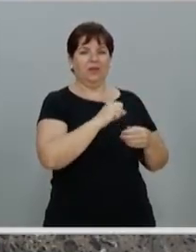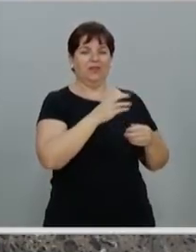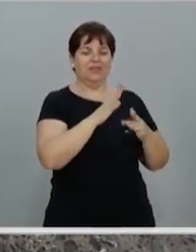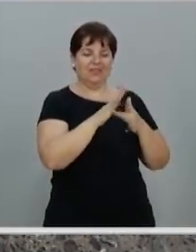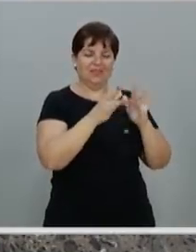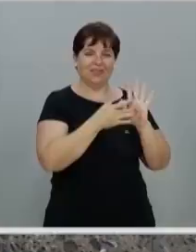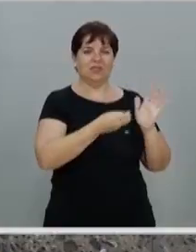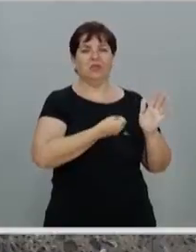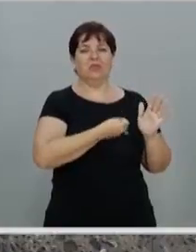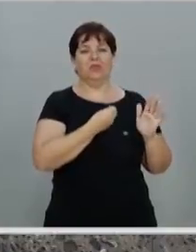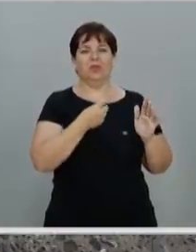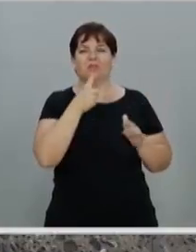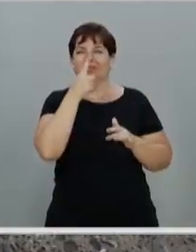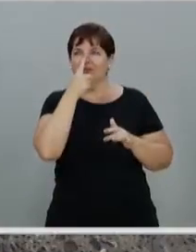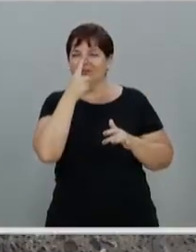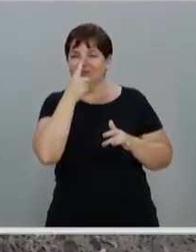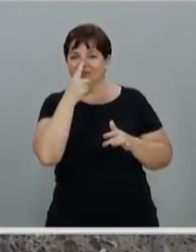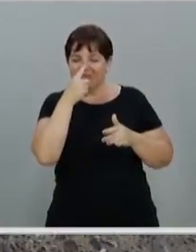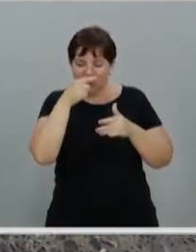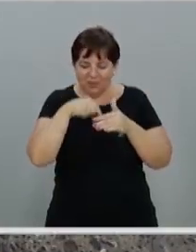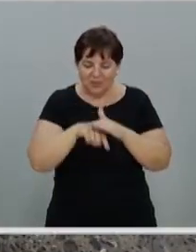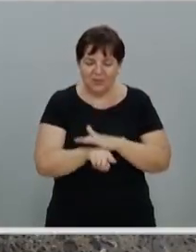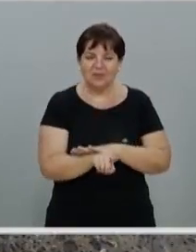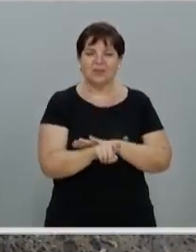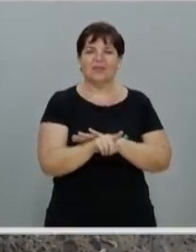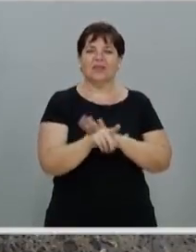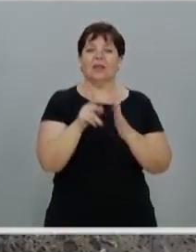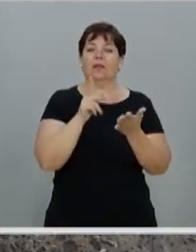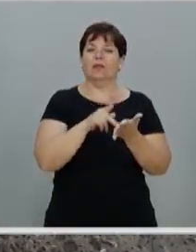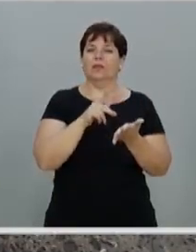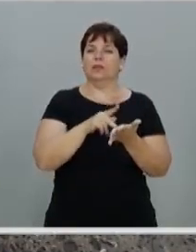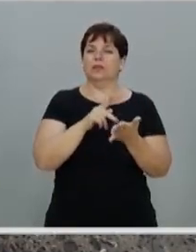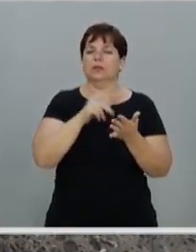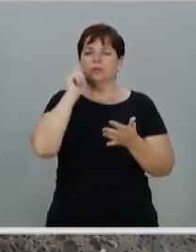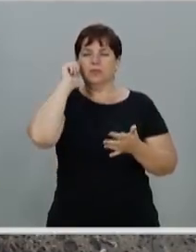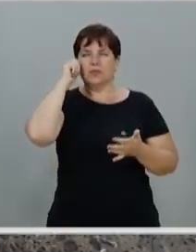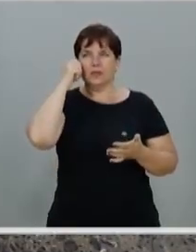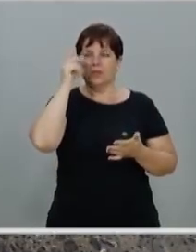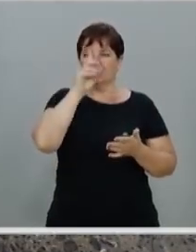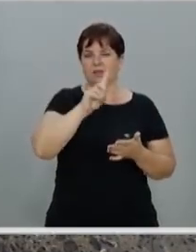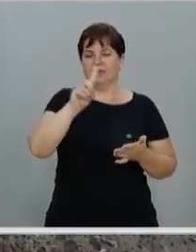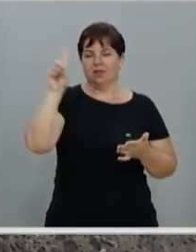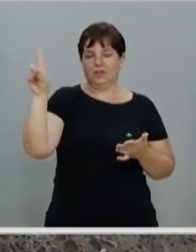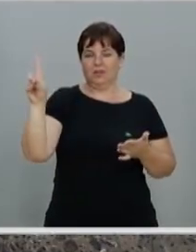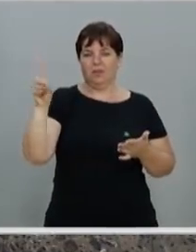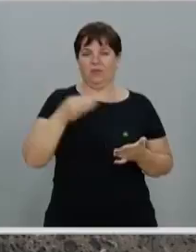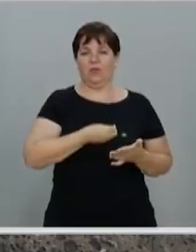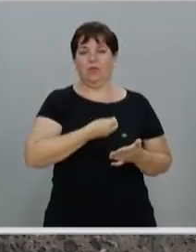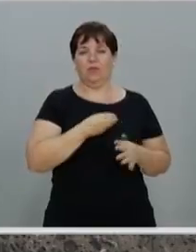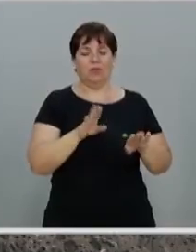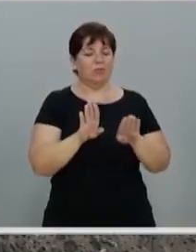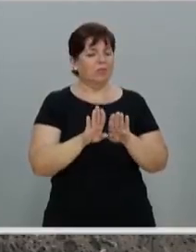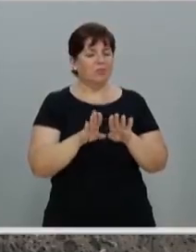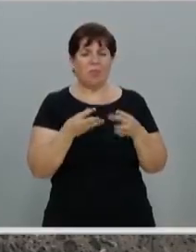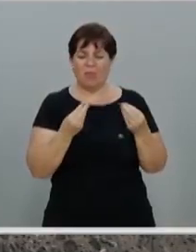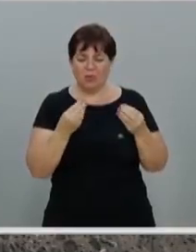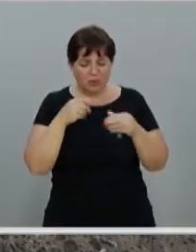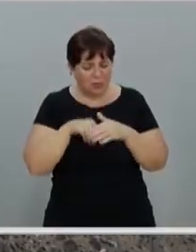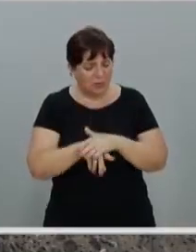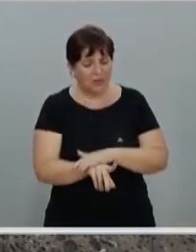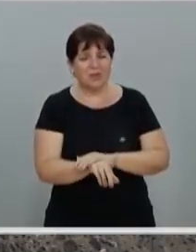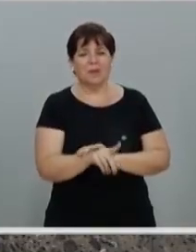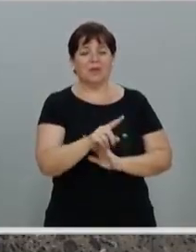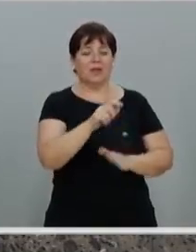maneira mais íntima, mais profunda a realidade do mistério. Viveu tão profundamente, tão profundamente, que ele